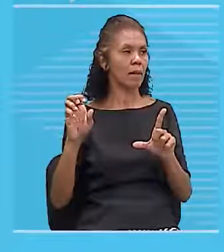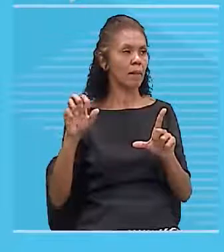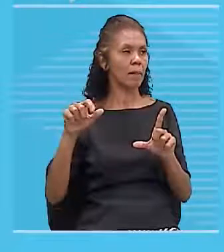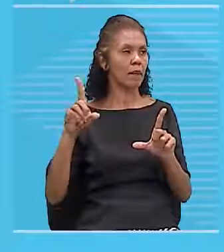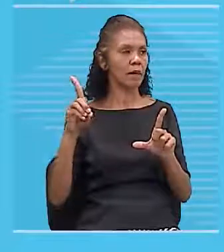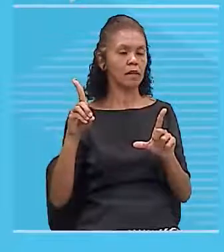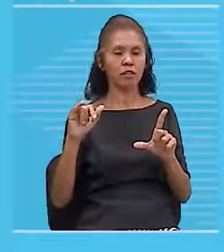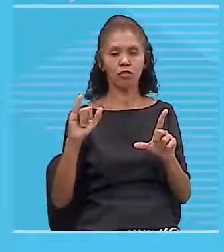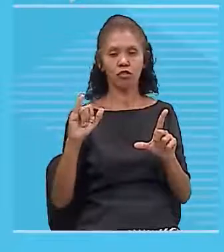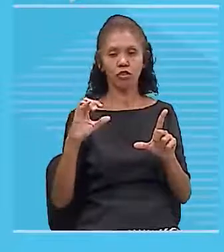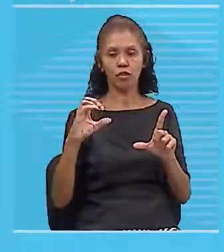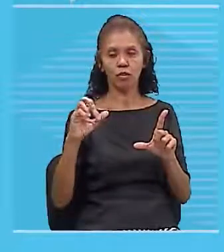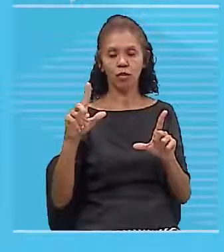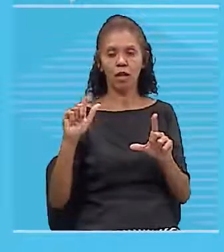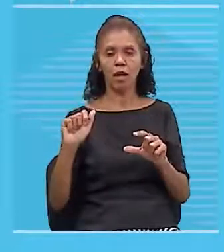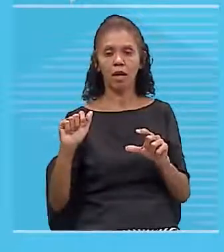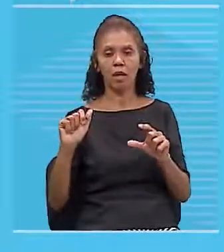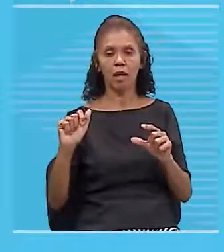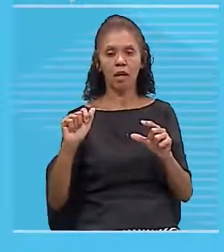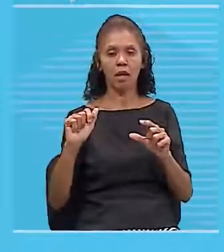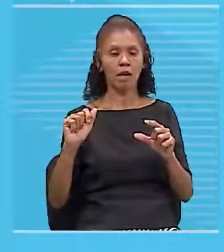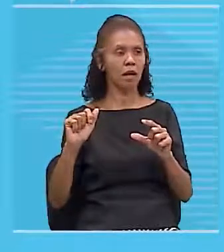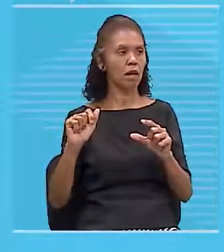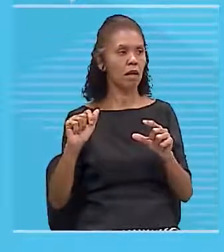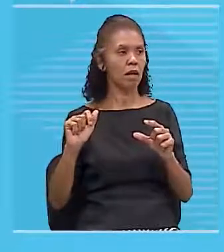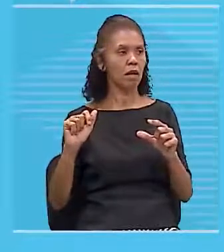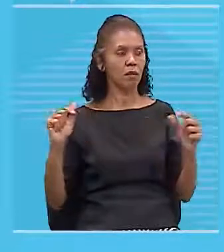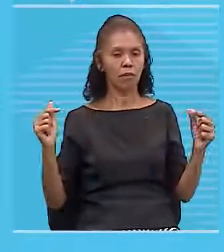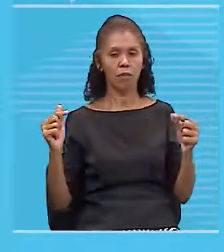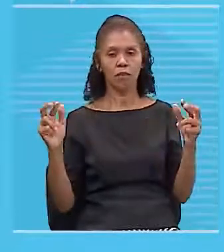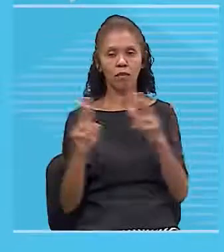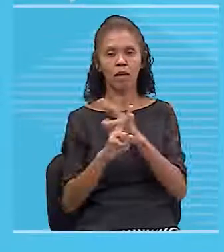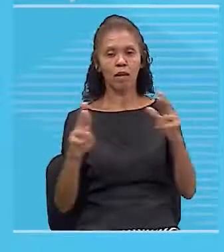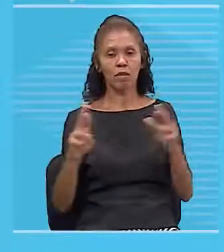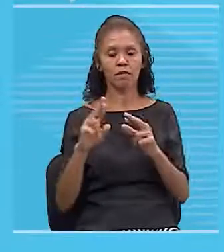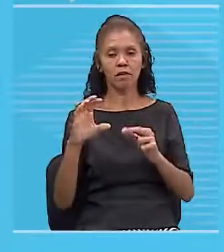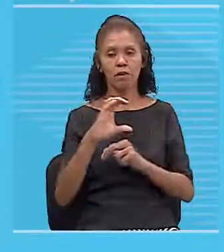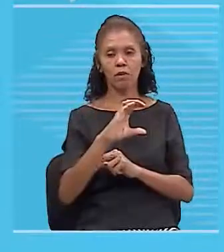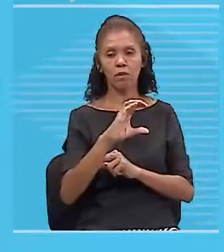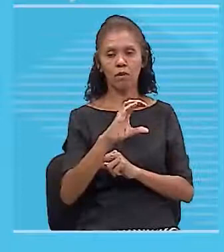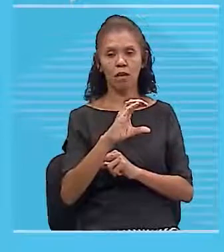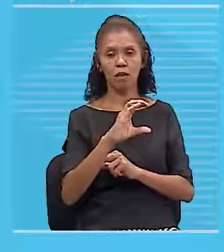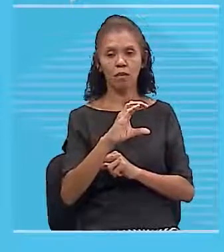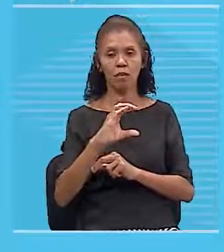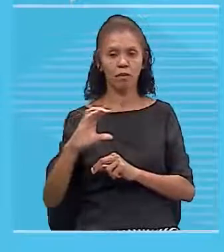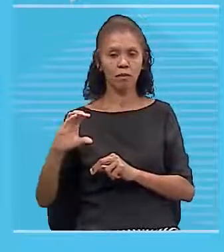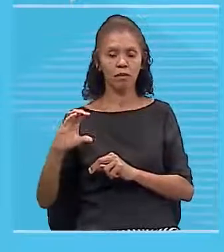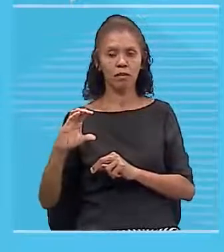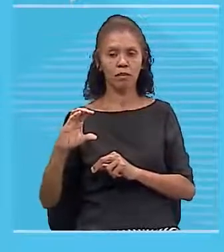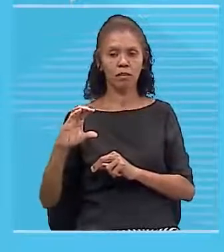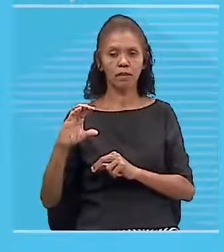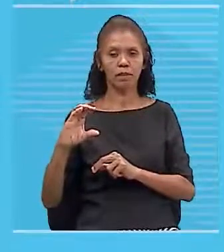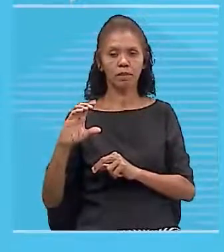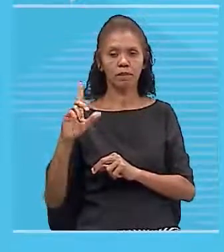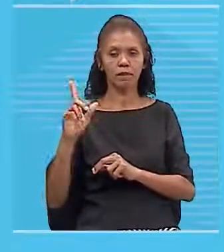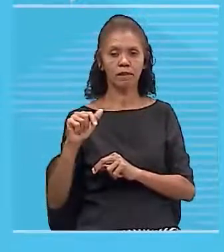Um ângulo perpendicular é um ângulo de 90 graus, um ângulo reto, certo?